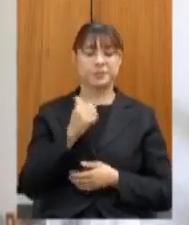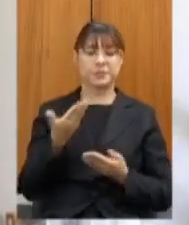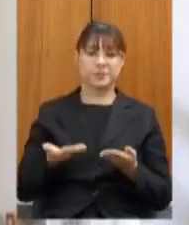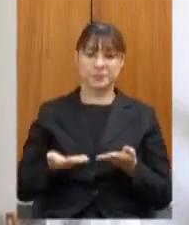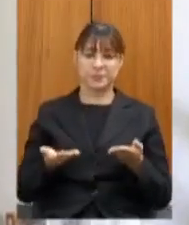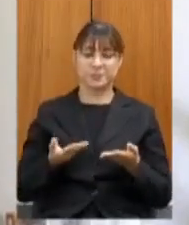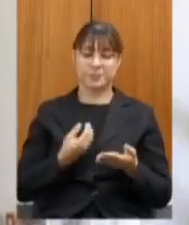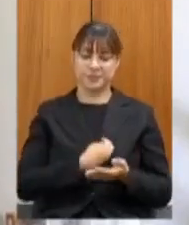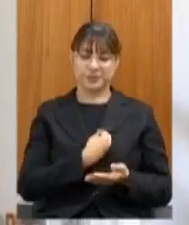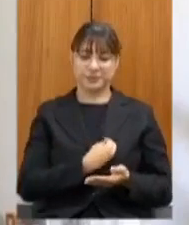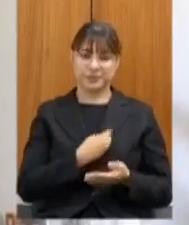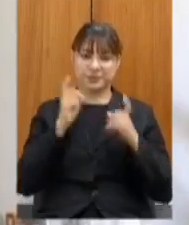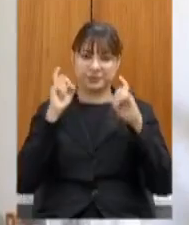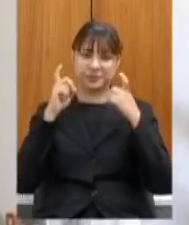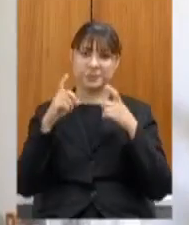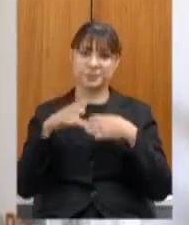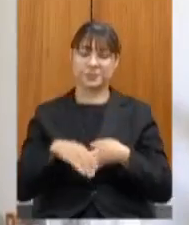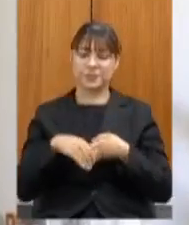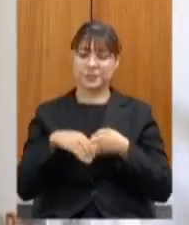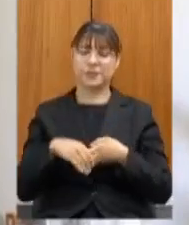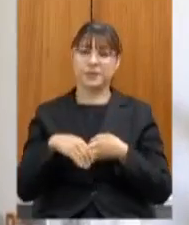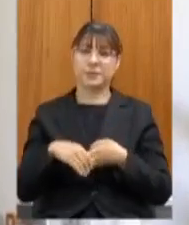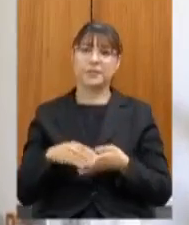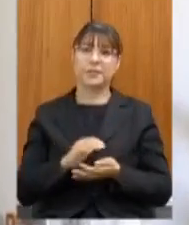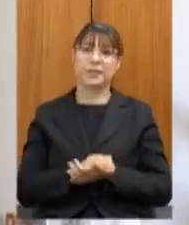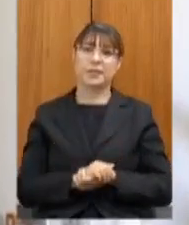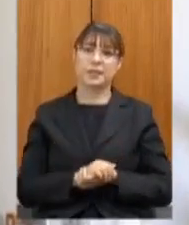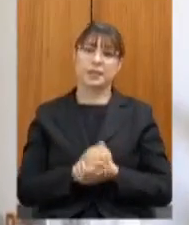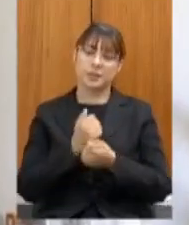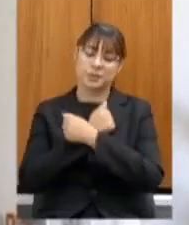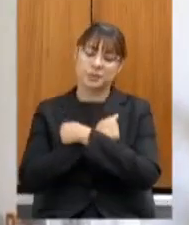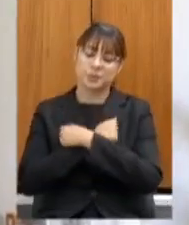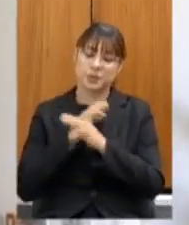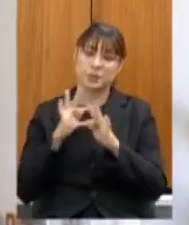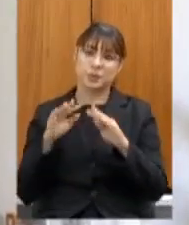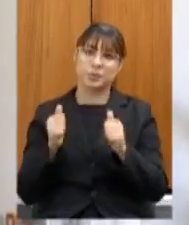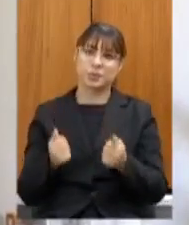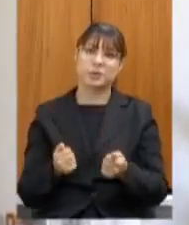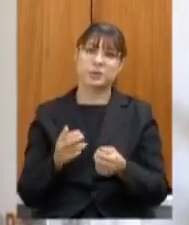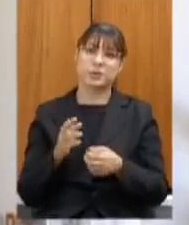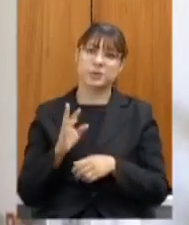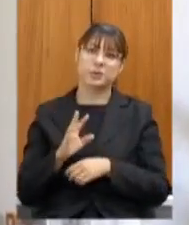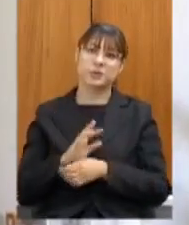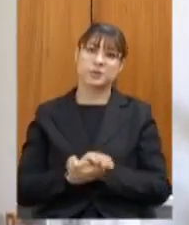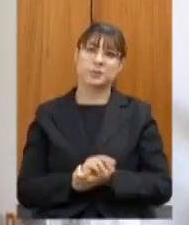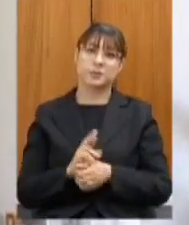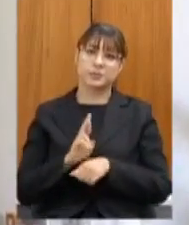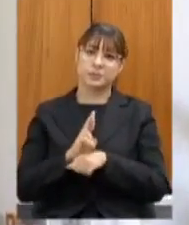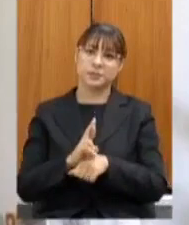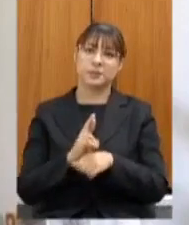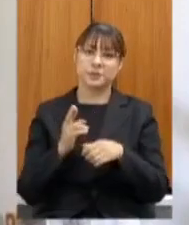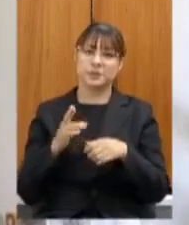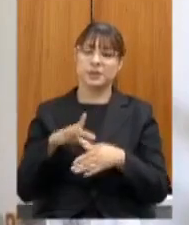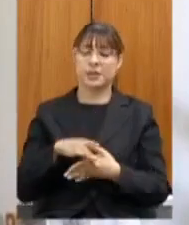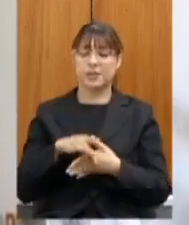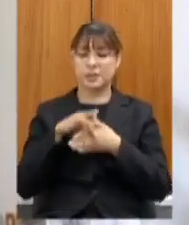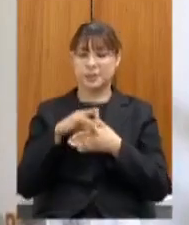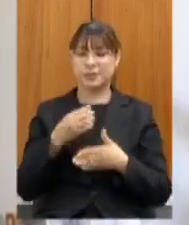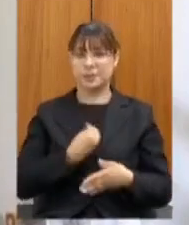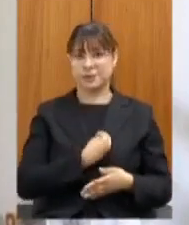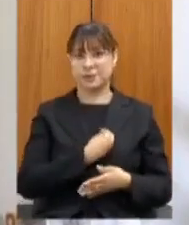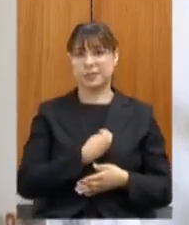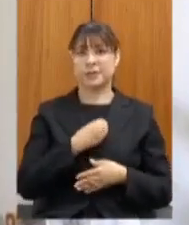reunião eu cumprimento e deixo aí meu abraço a todos em nome do nosso líder que está presencialmente deputado